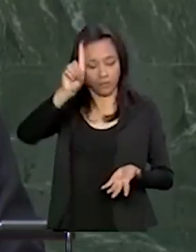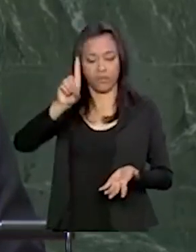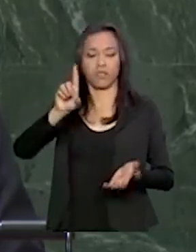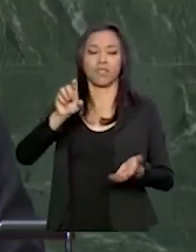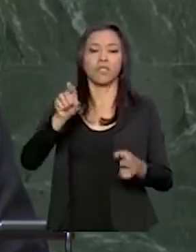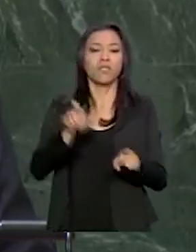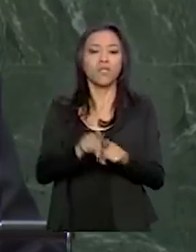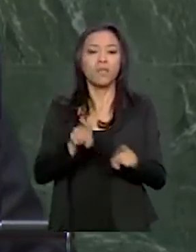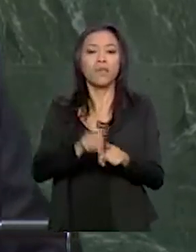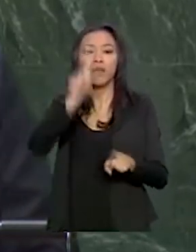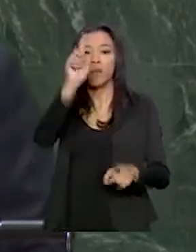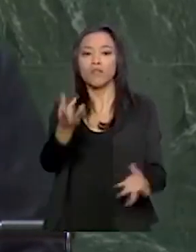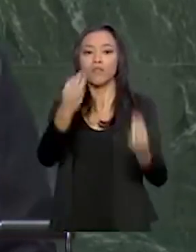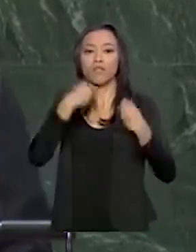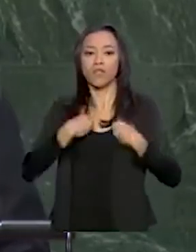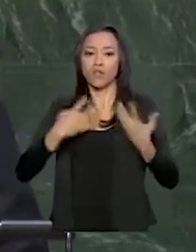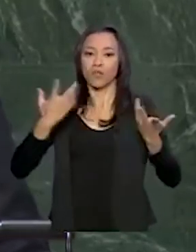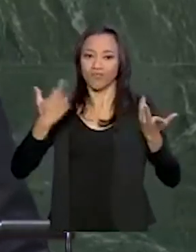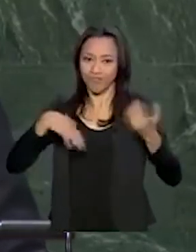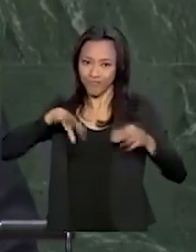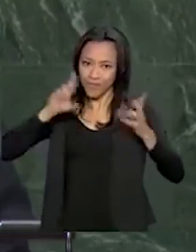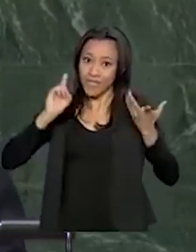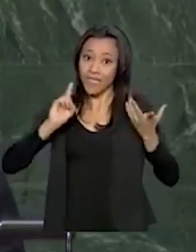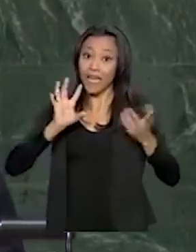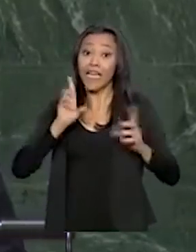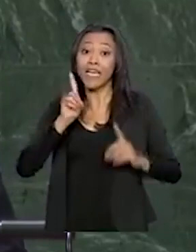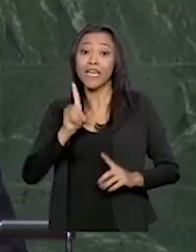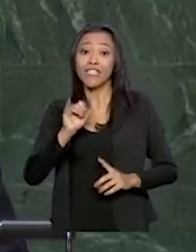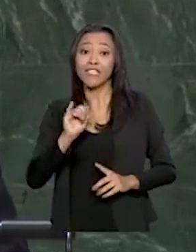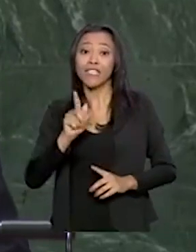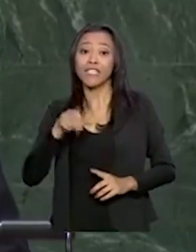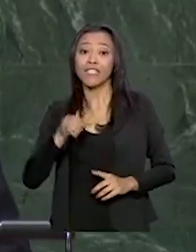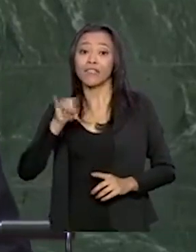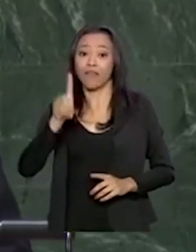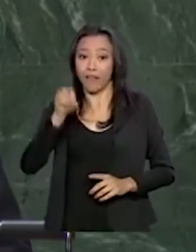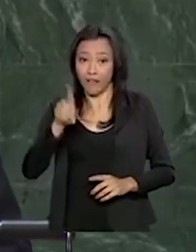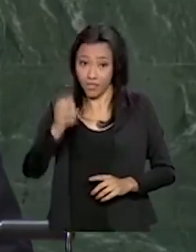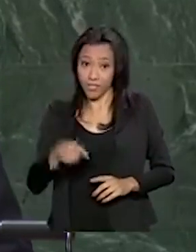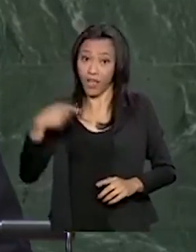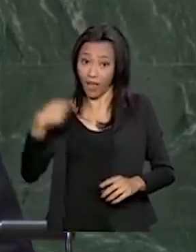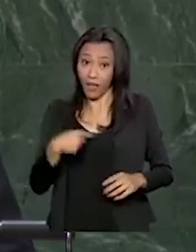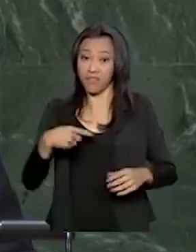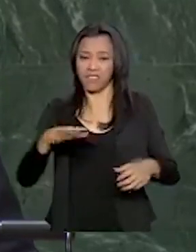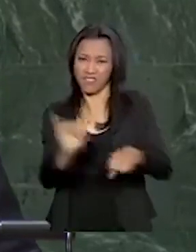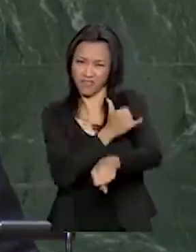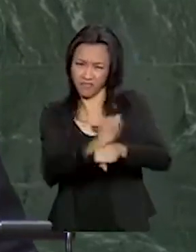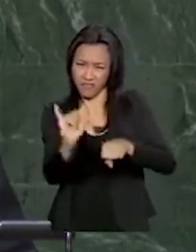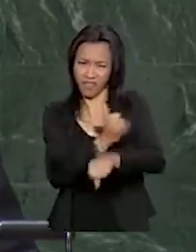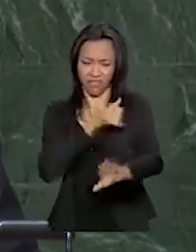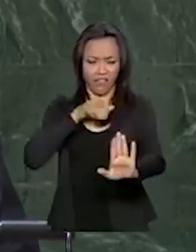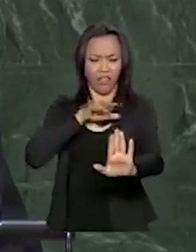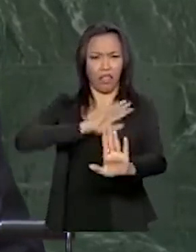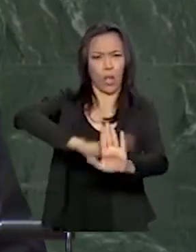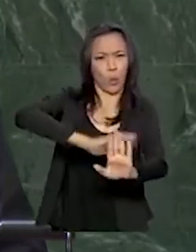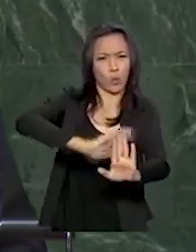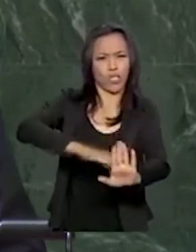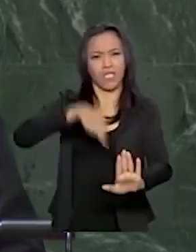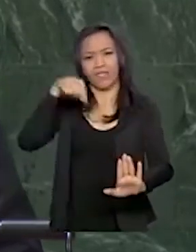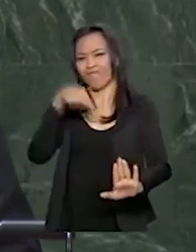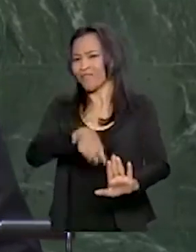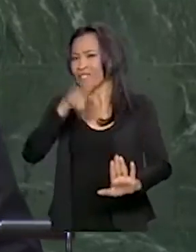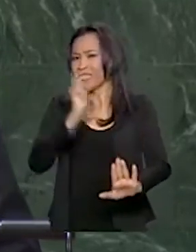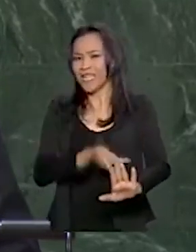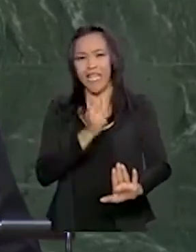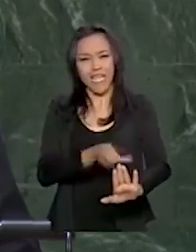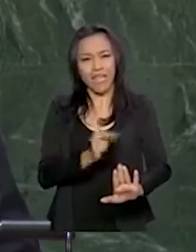nos revestiu. E, com esses métodos, essa ideologia sempre deixou um rastro